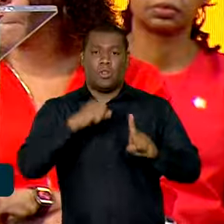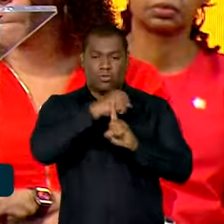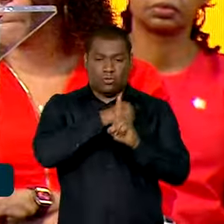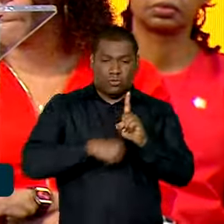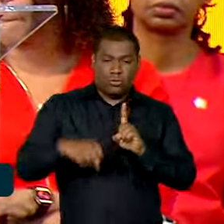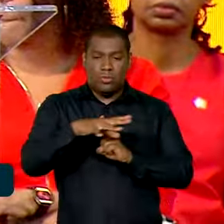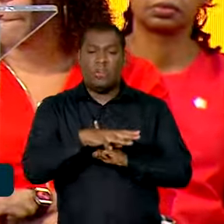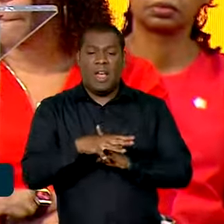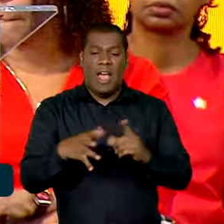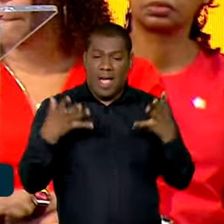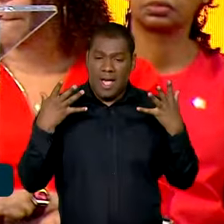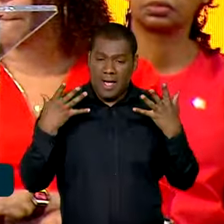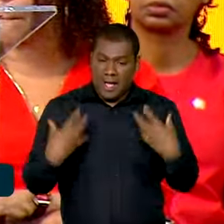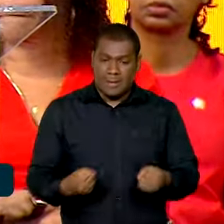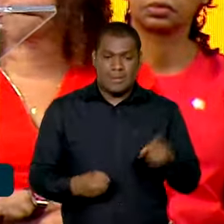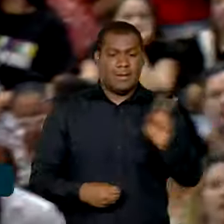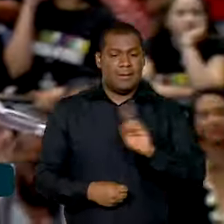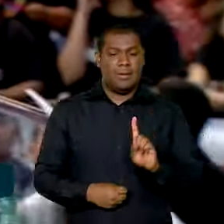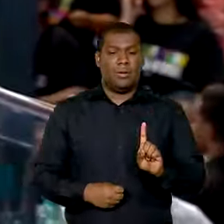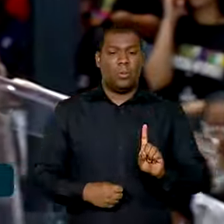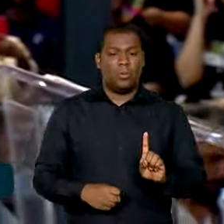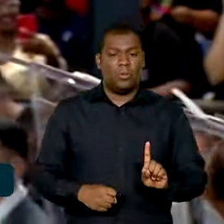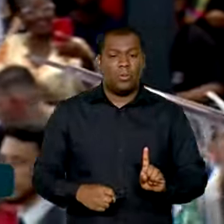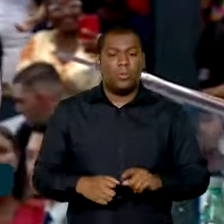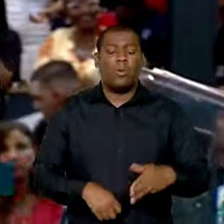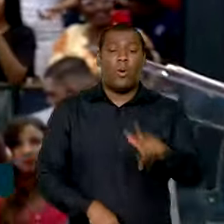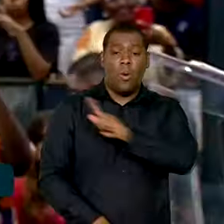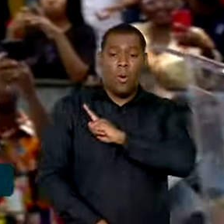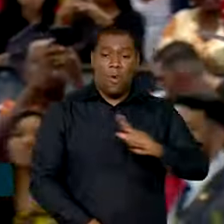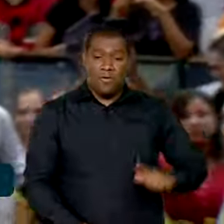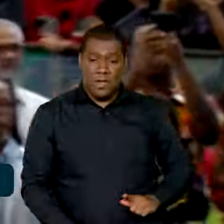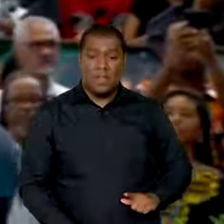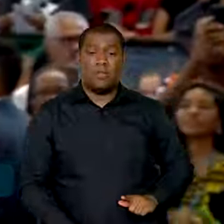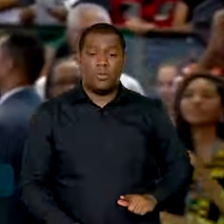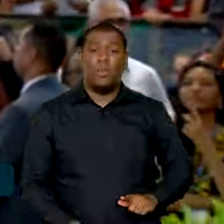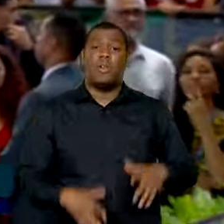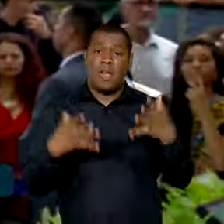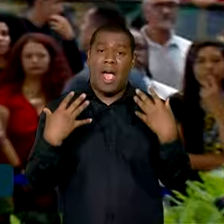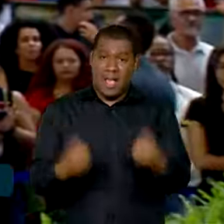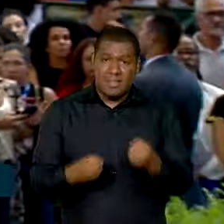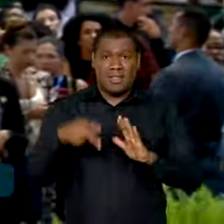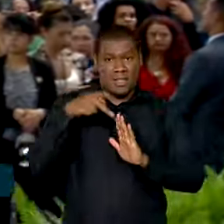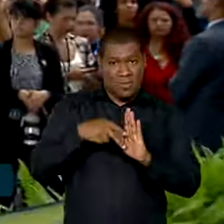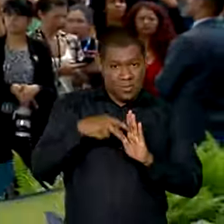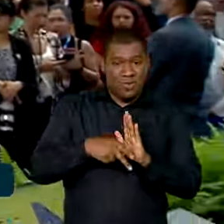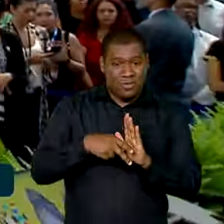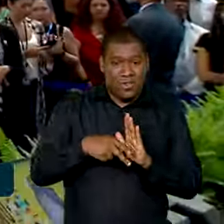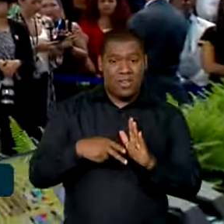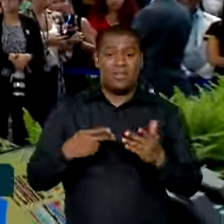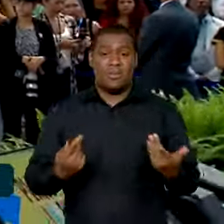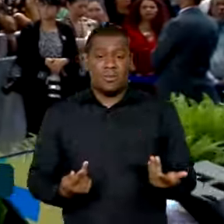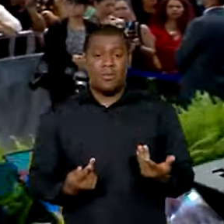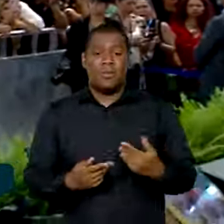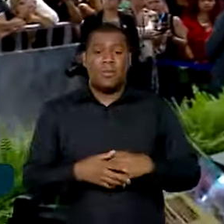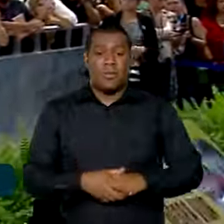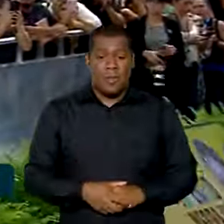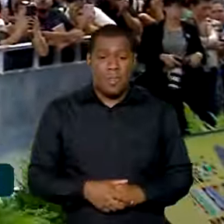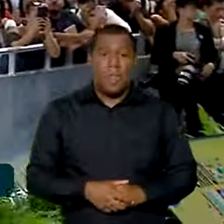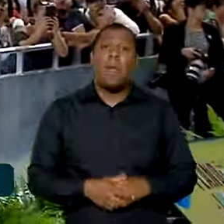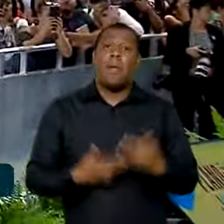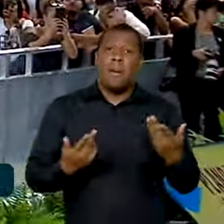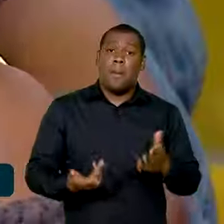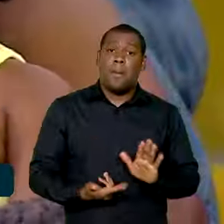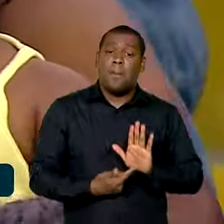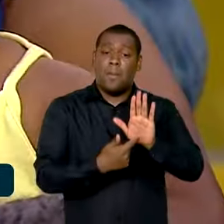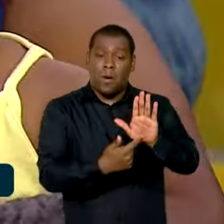não podemos aceitar. Os governadores que aderirem ao plano poderão apontar as regiões mais